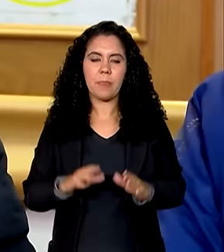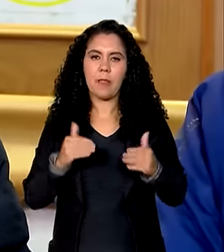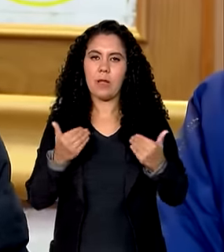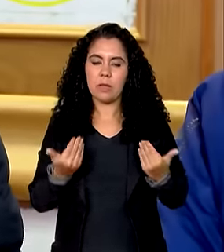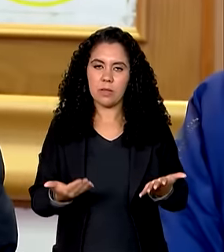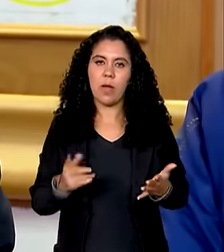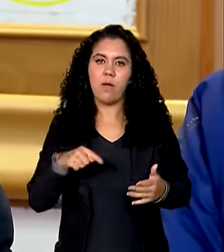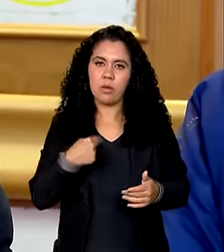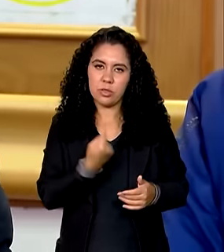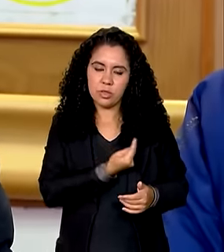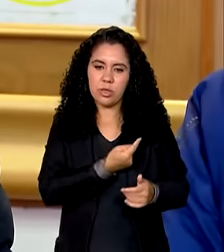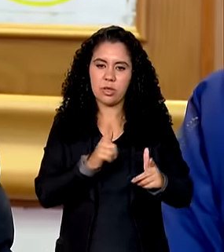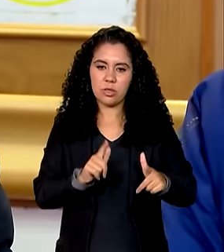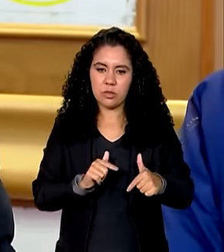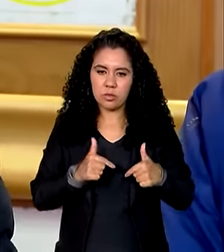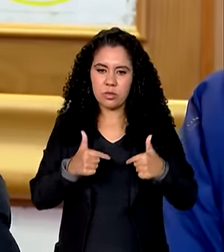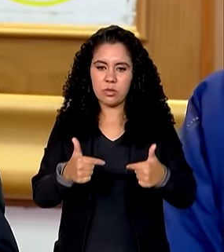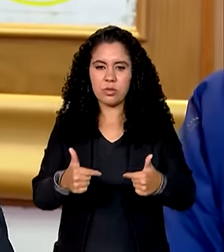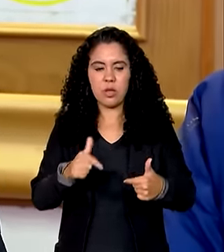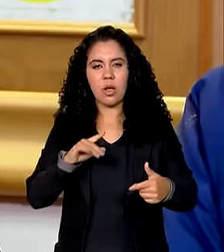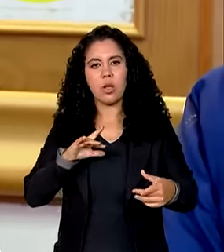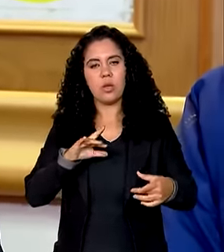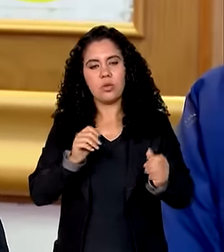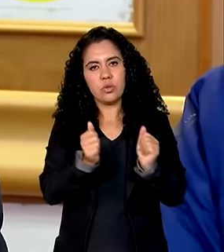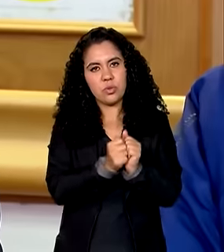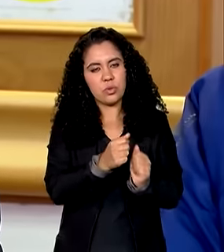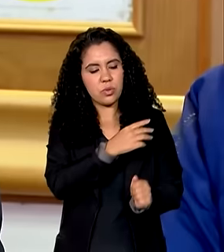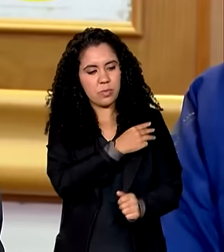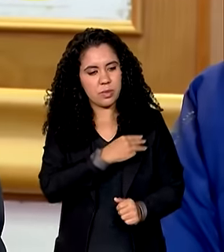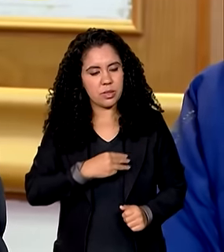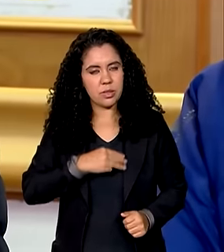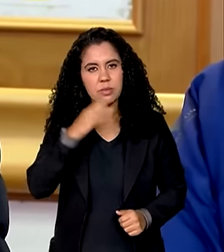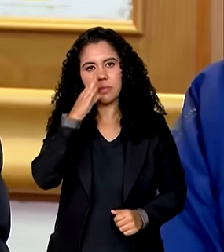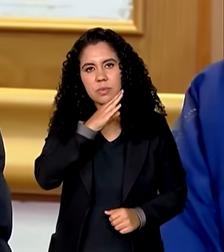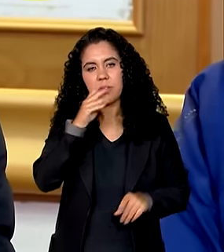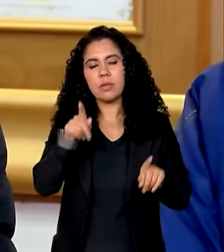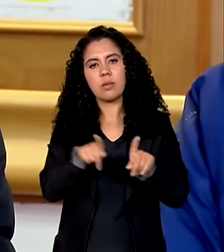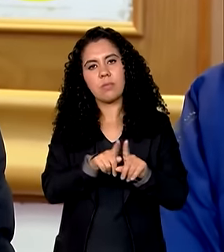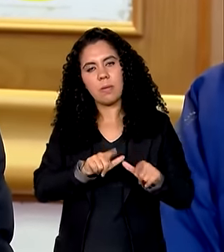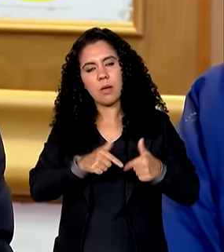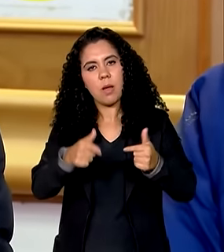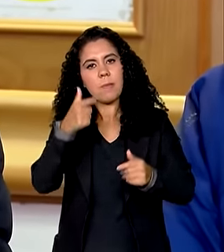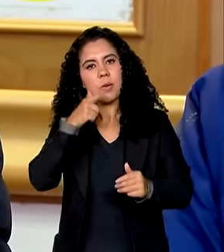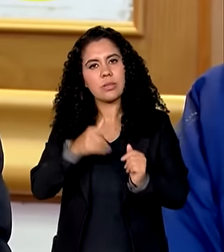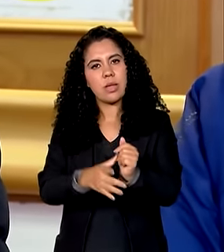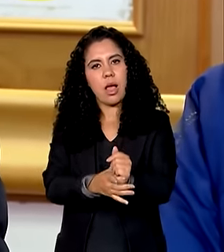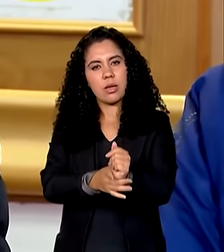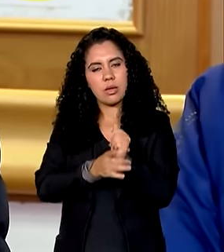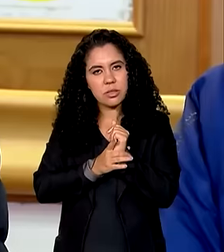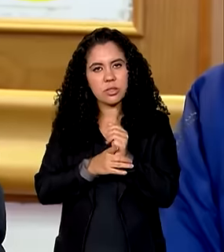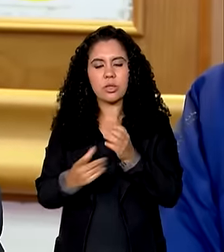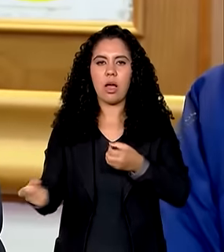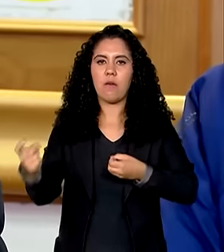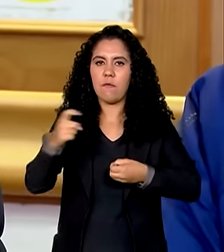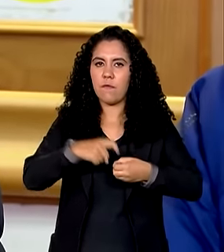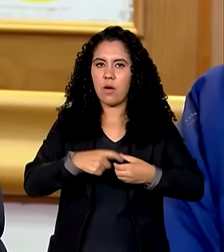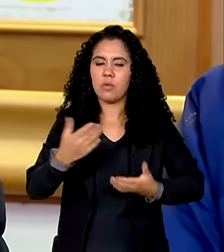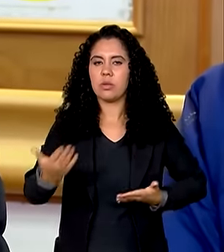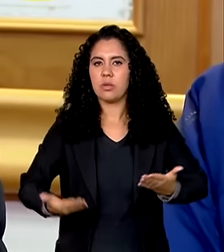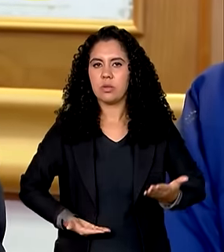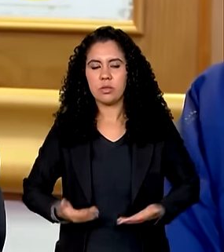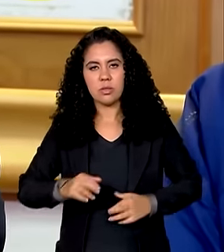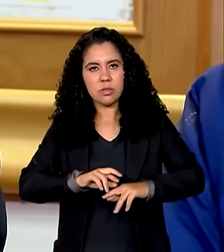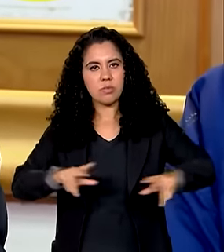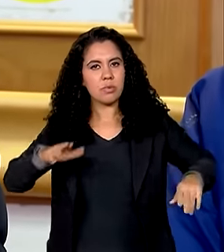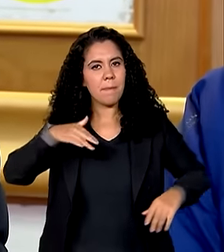vamos estar atuando ministro Pimenta ao lado do setor para garantir a retomada dos serviços o mais rápido possível